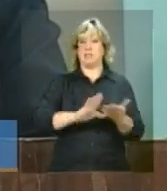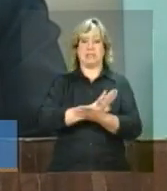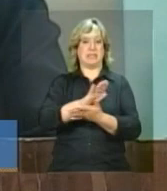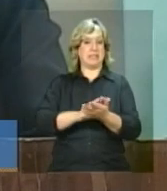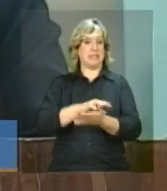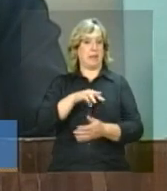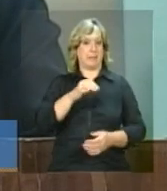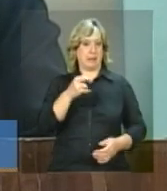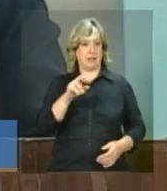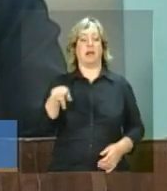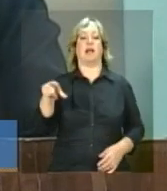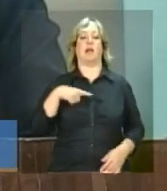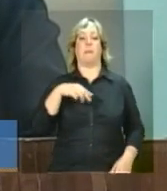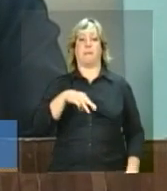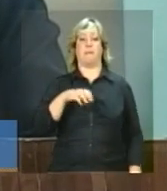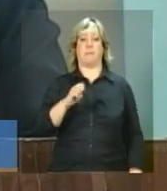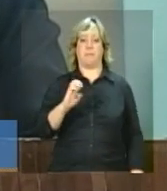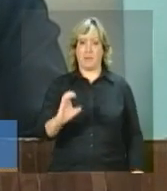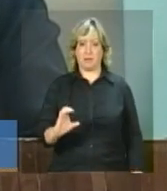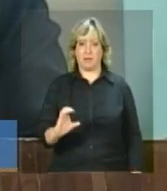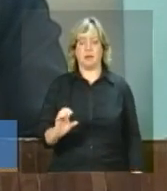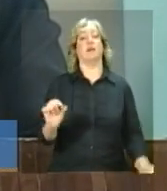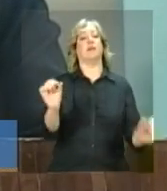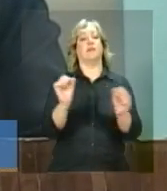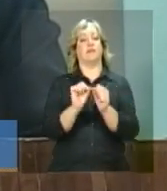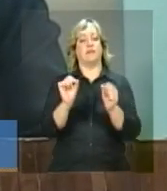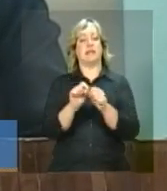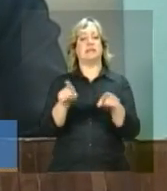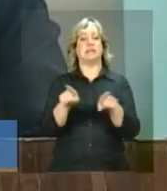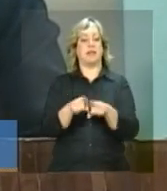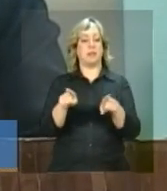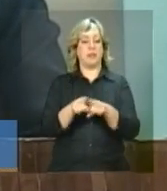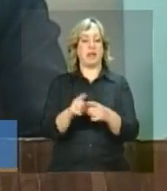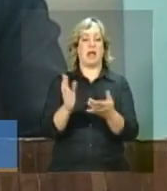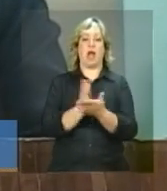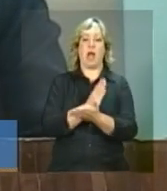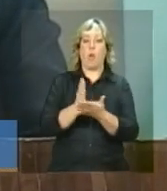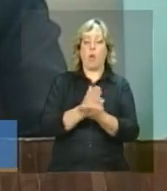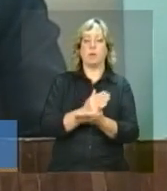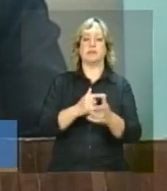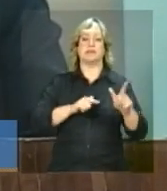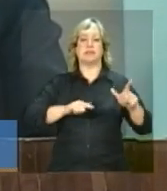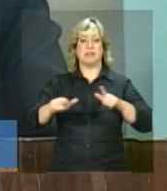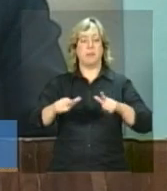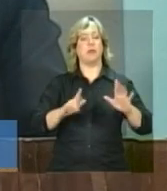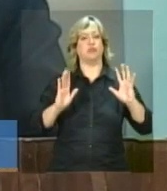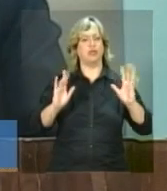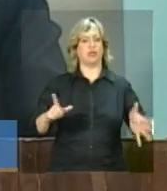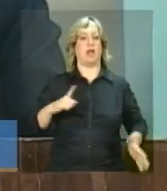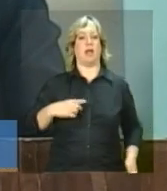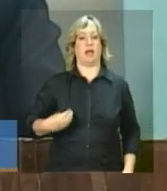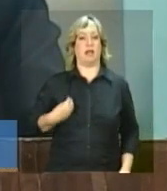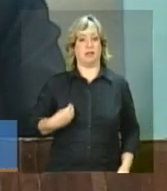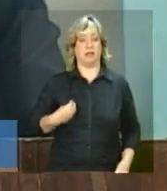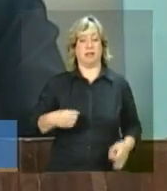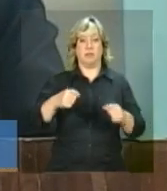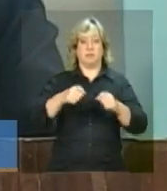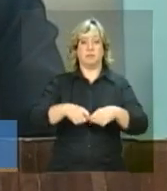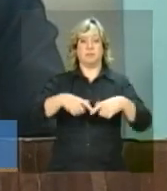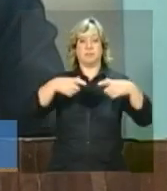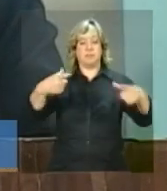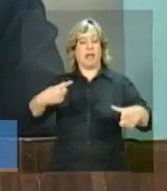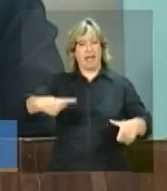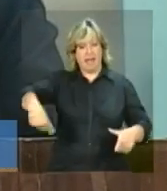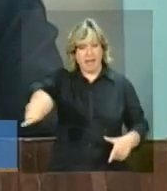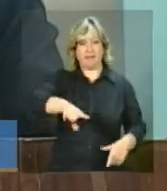Educação, então, articula algumas ações já existentes, ampliando essas